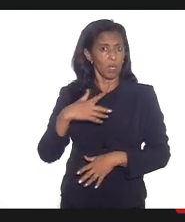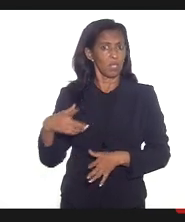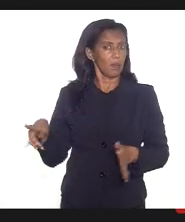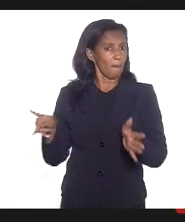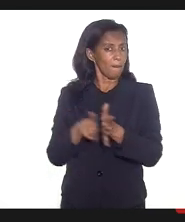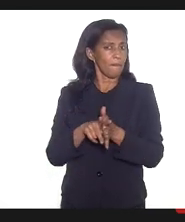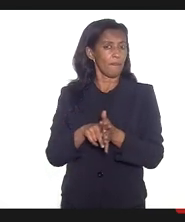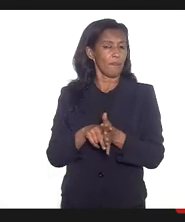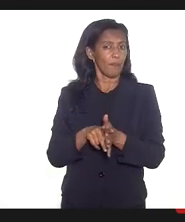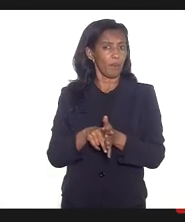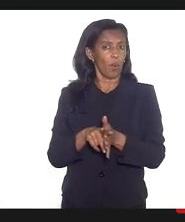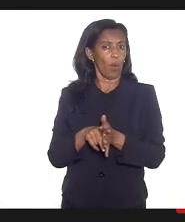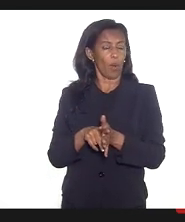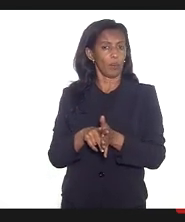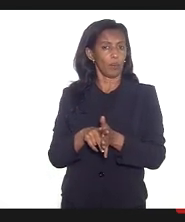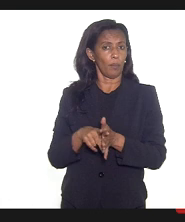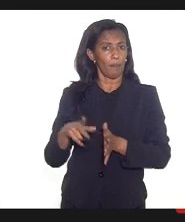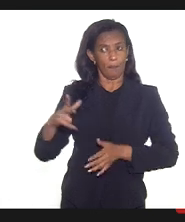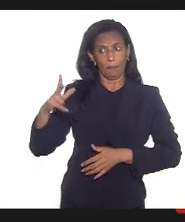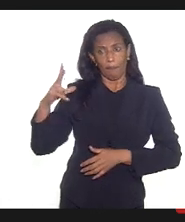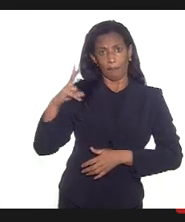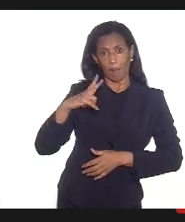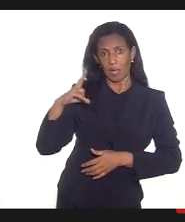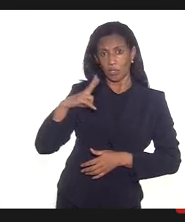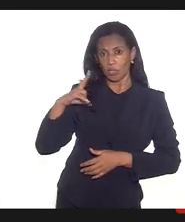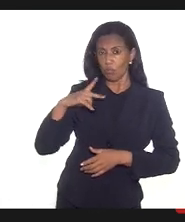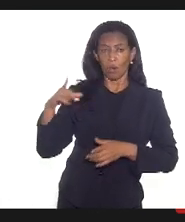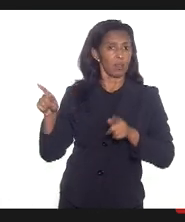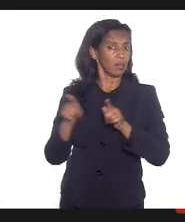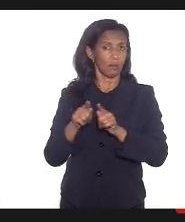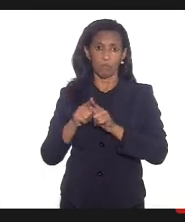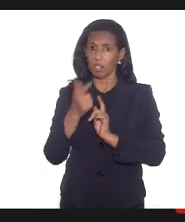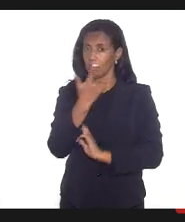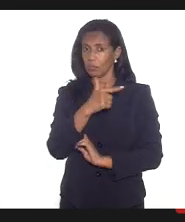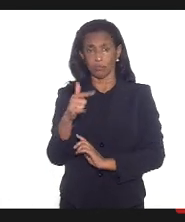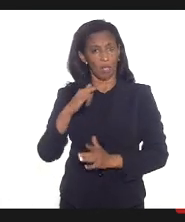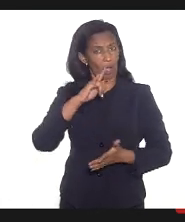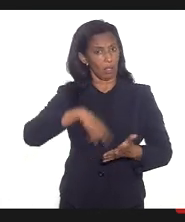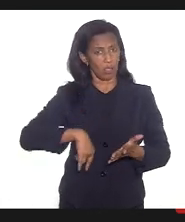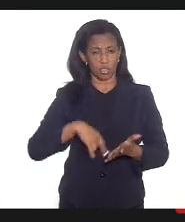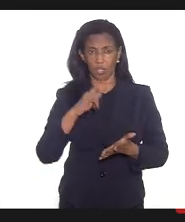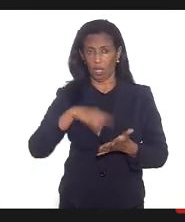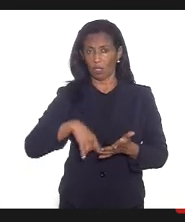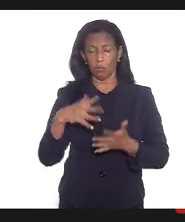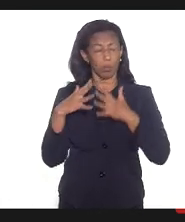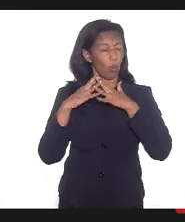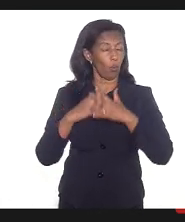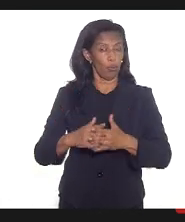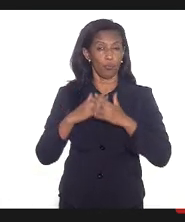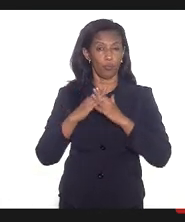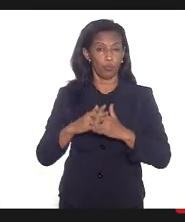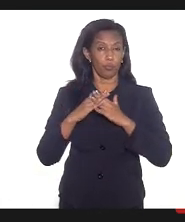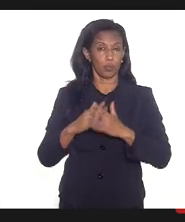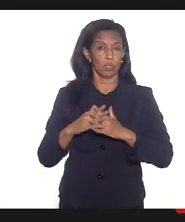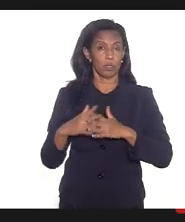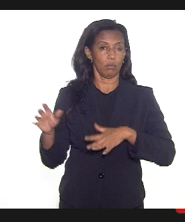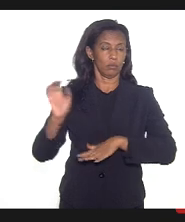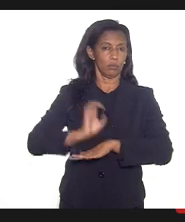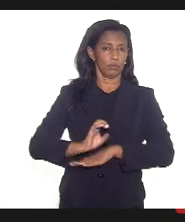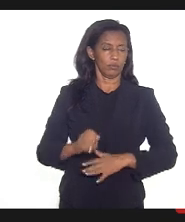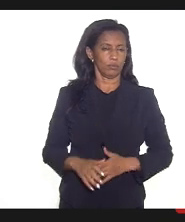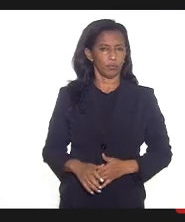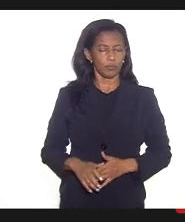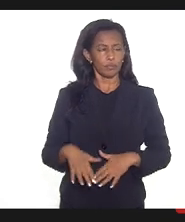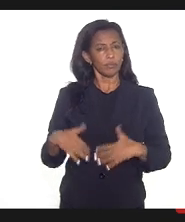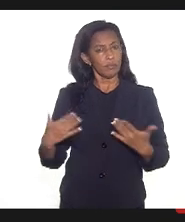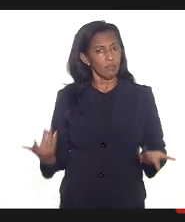próprio plano de saúde que não consegue atestado nenhum porque está essa confusão toda aqui no estado então